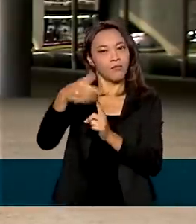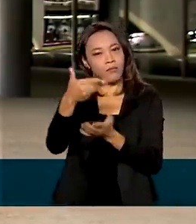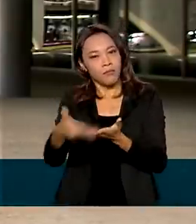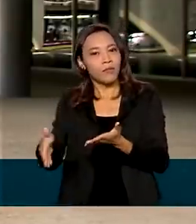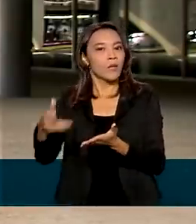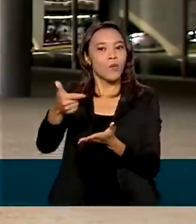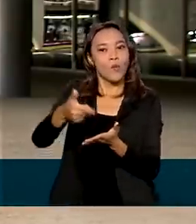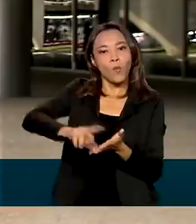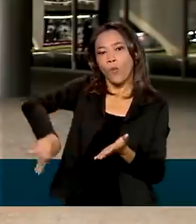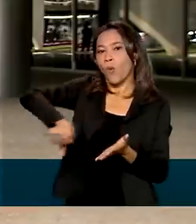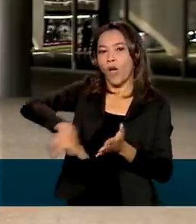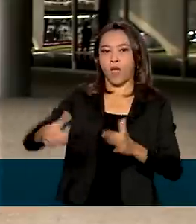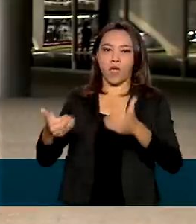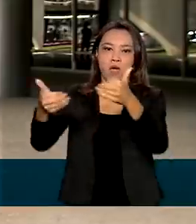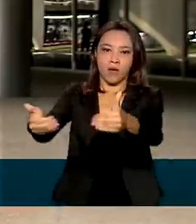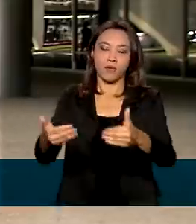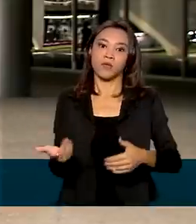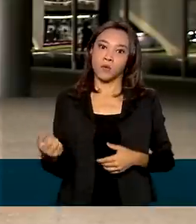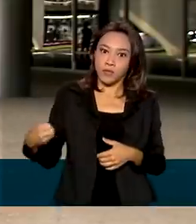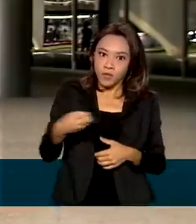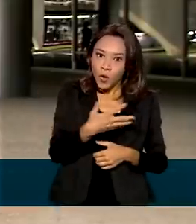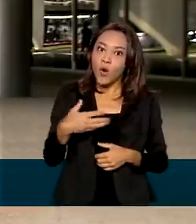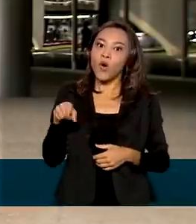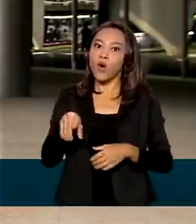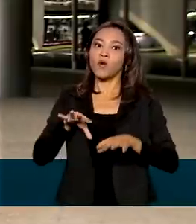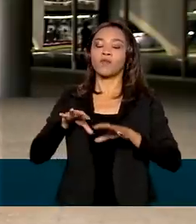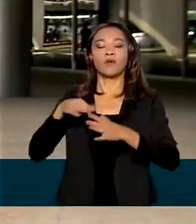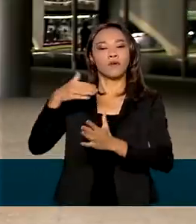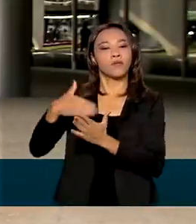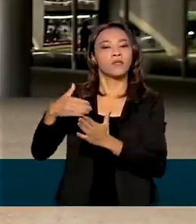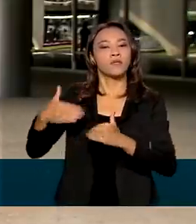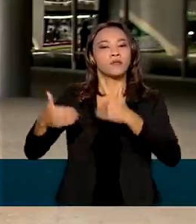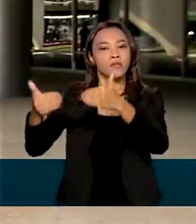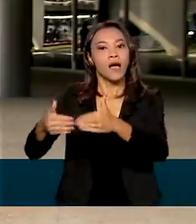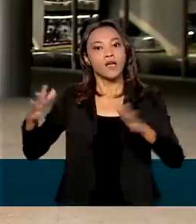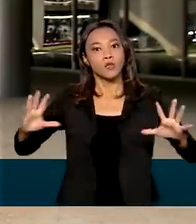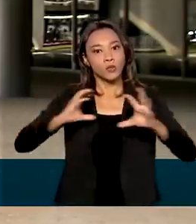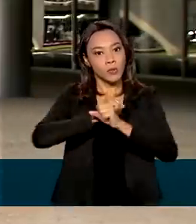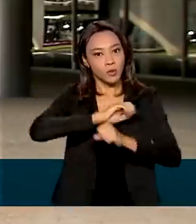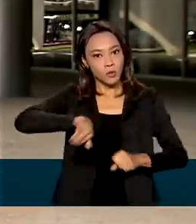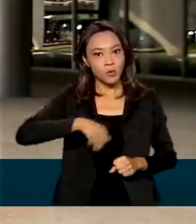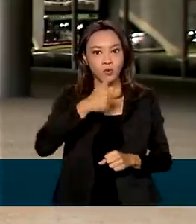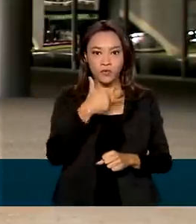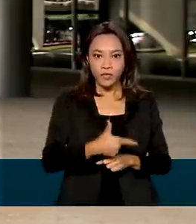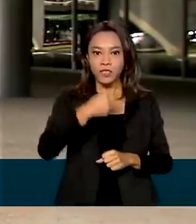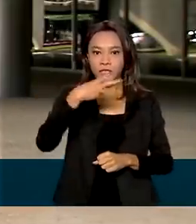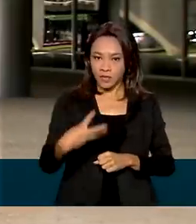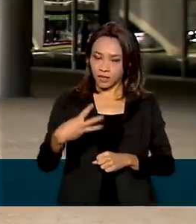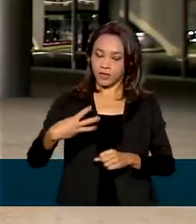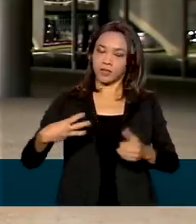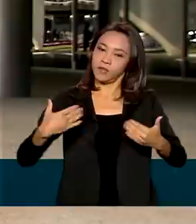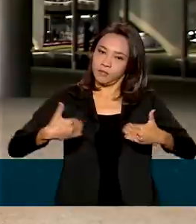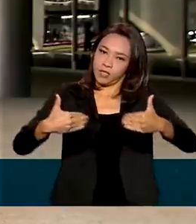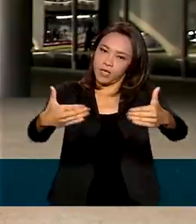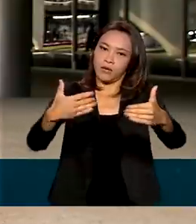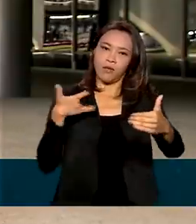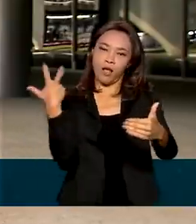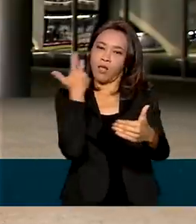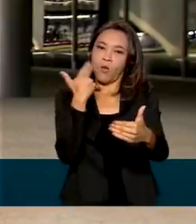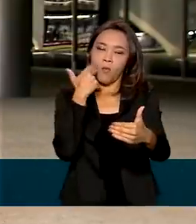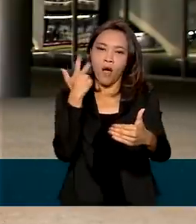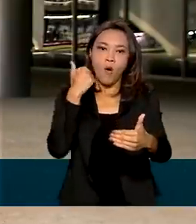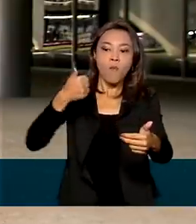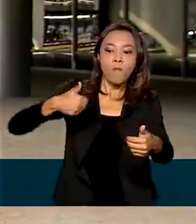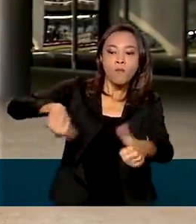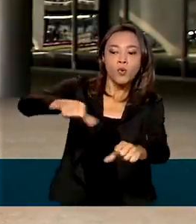da nova pasta do Emprego e Previdência Social, serão 23 ministérios no total. Segundo o governo, é natural reformular a